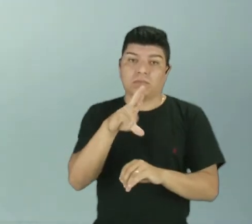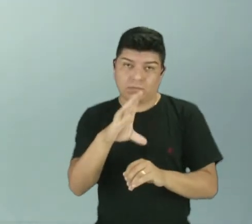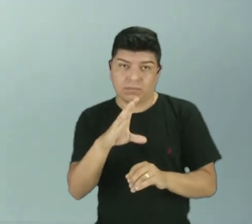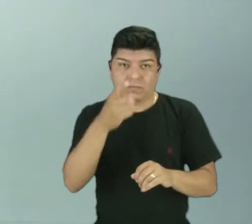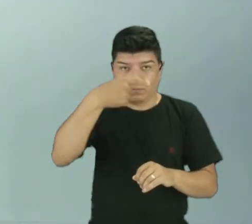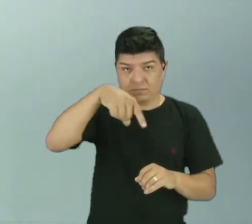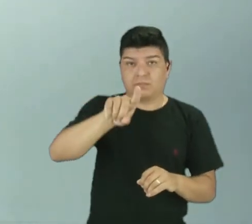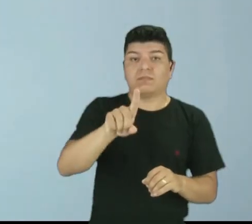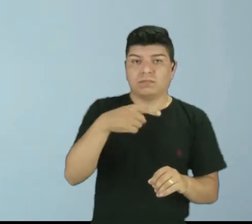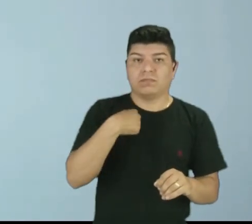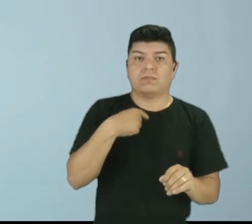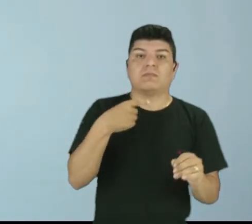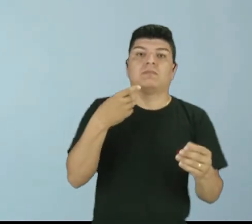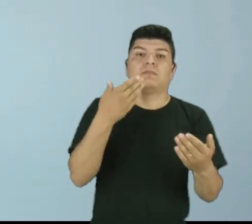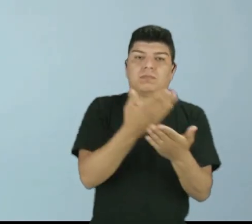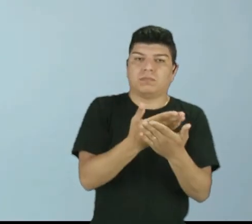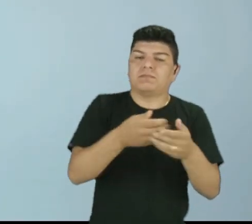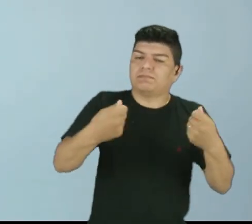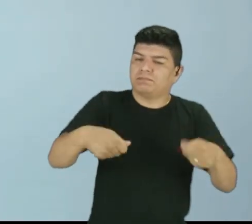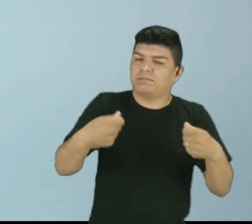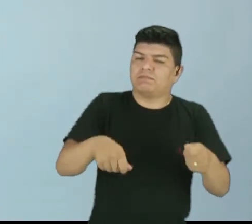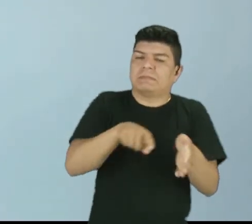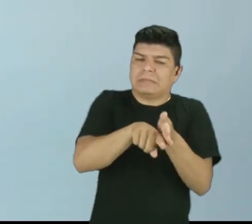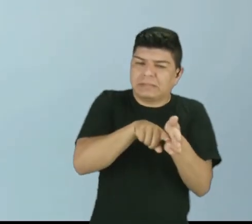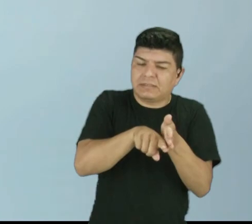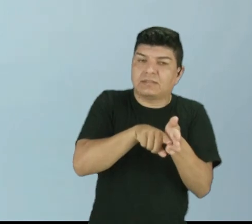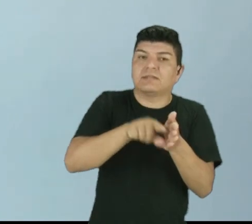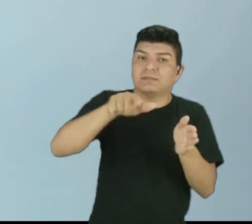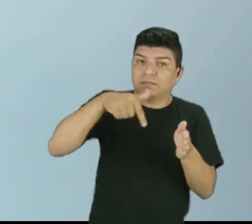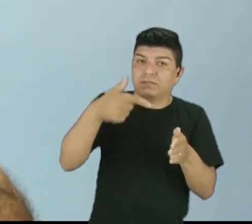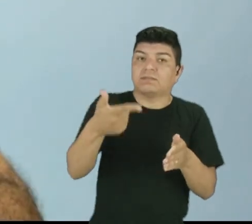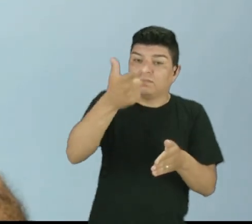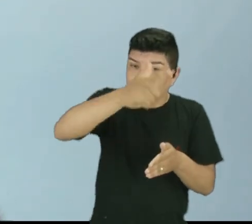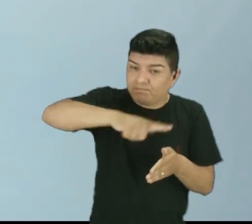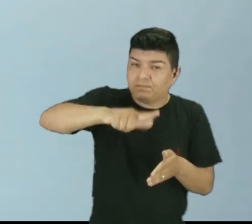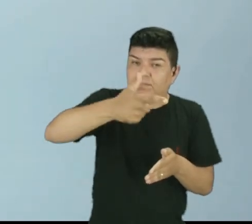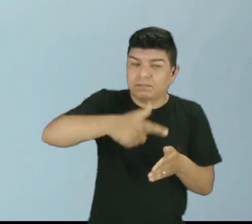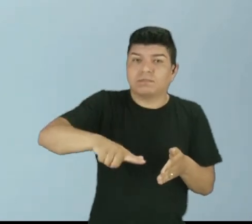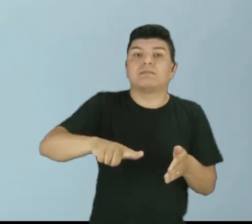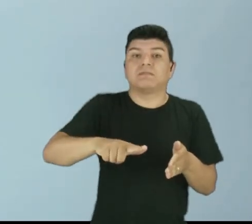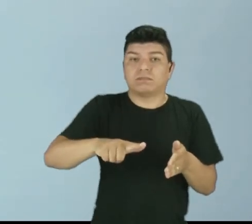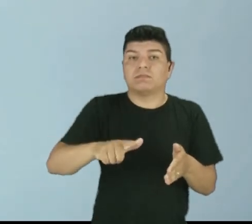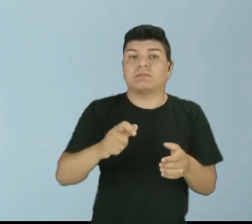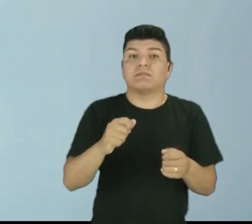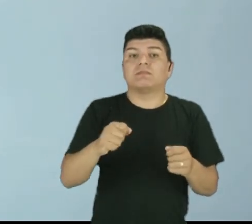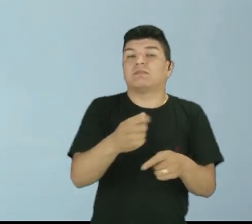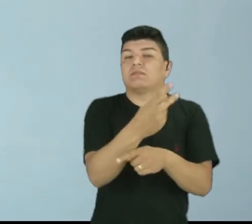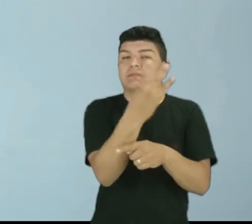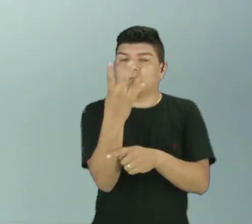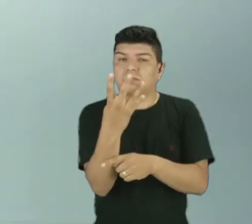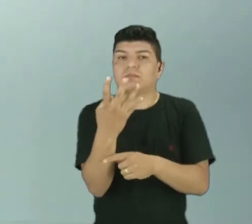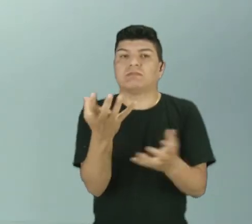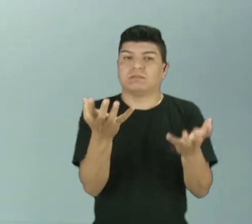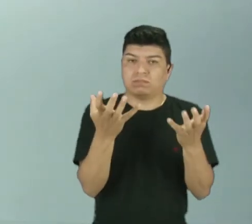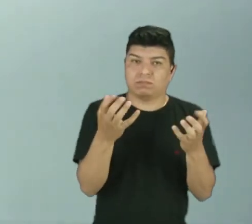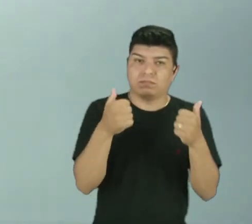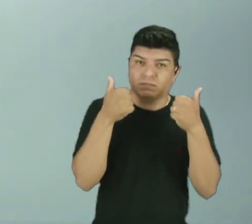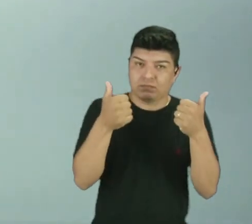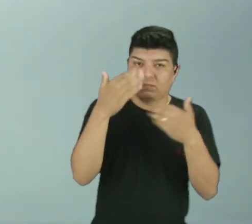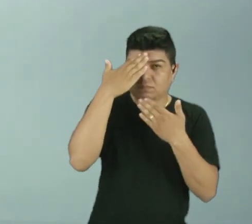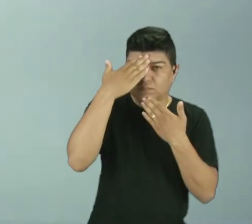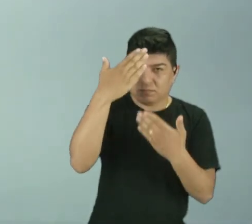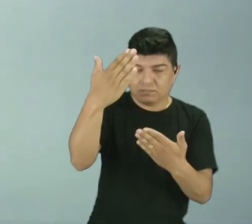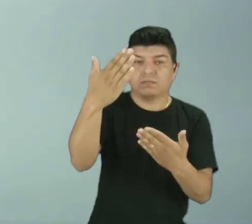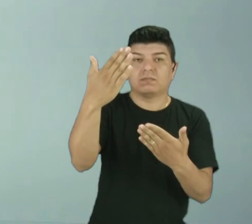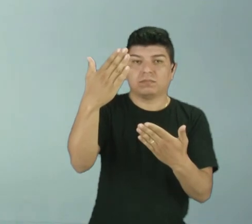lá, acesse as aulas que você precisa, que você precisa revisar, rever, né, e veja quantas vezes você quiser. Tá ok? Muito